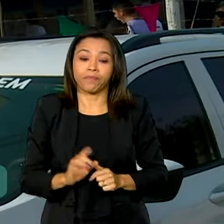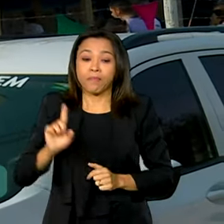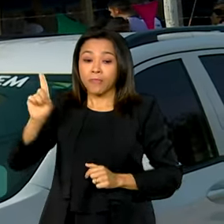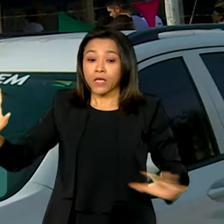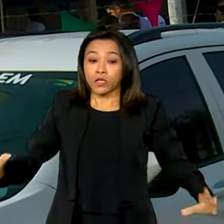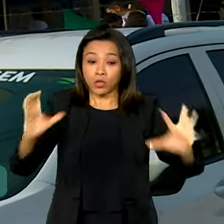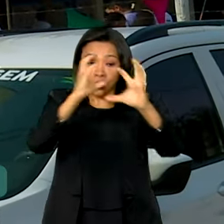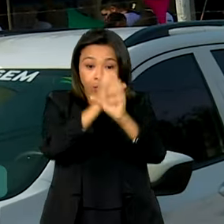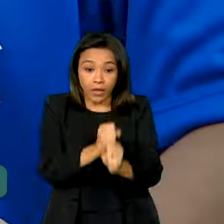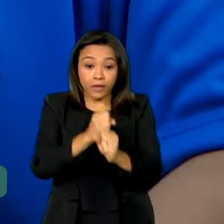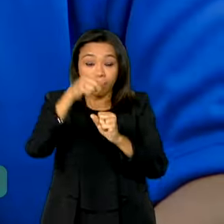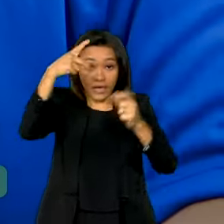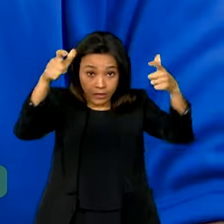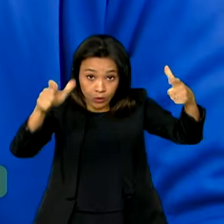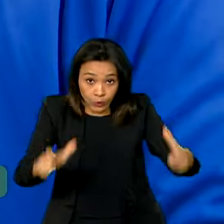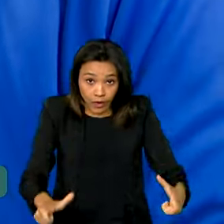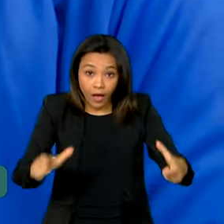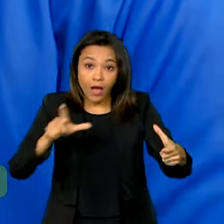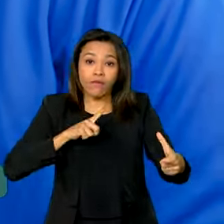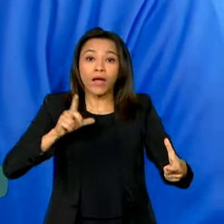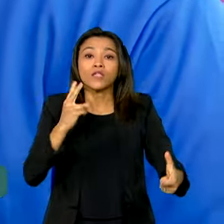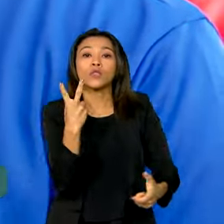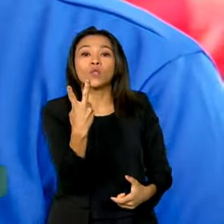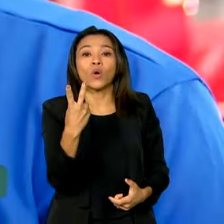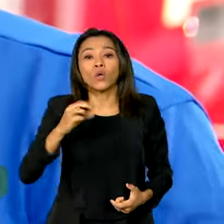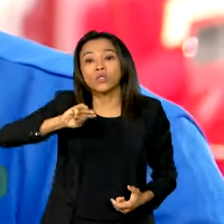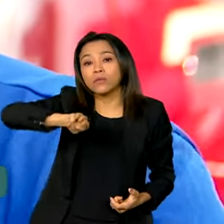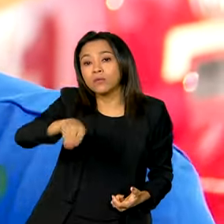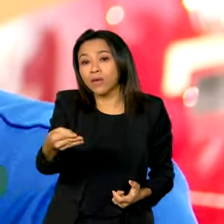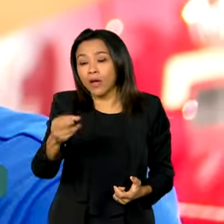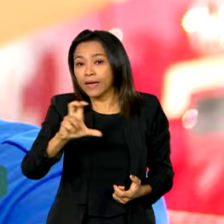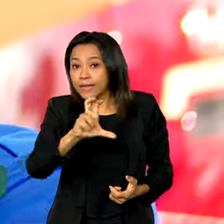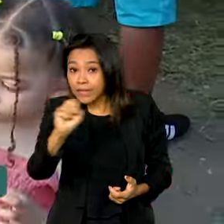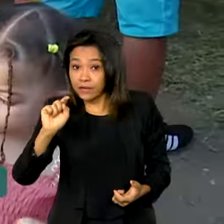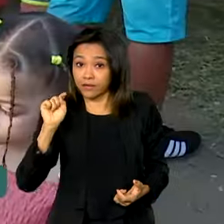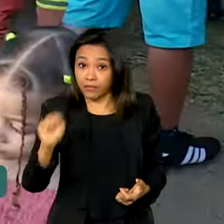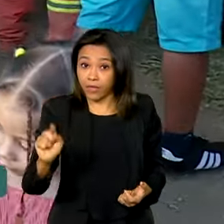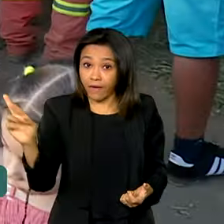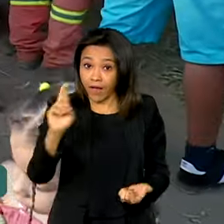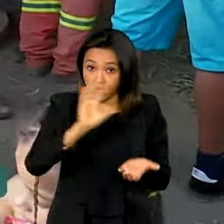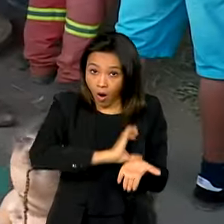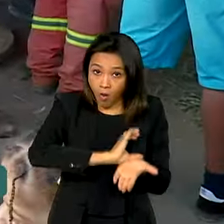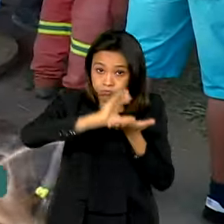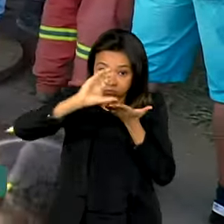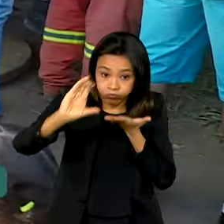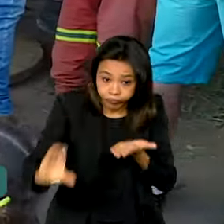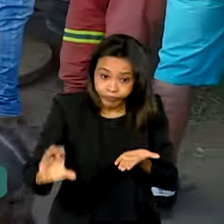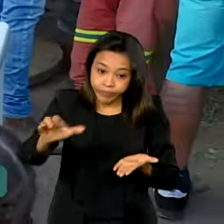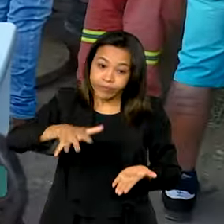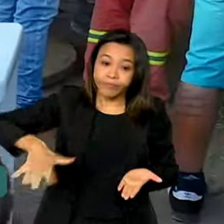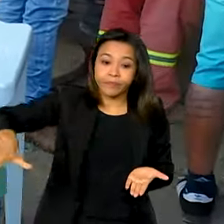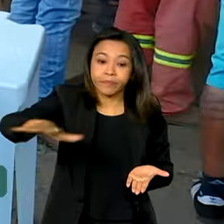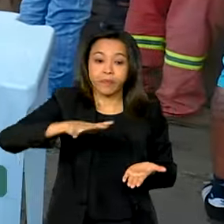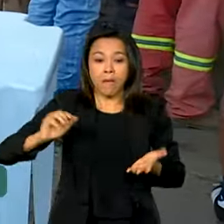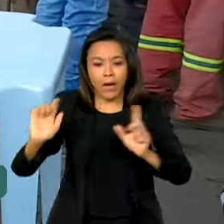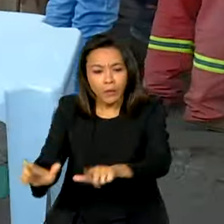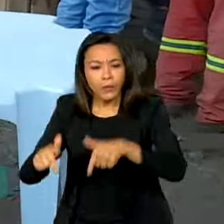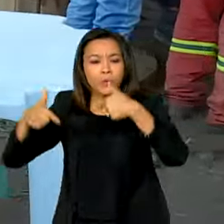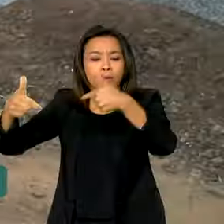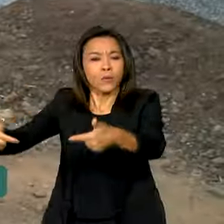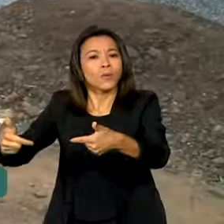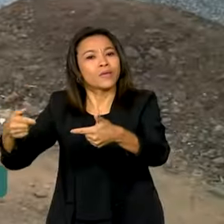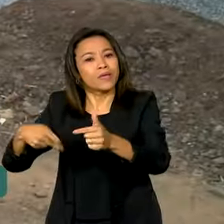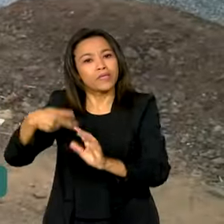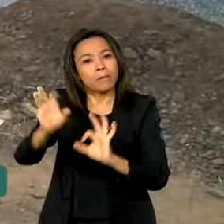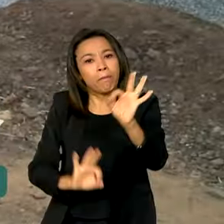assentamento vai receber um investimento de R$ 2,5 milhões para a implementação do Plano de Ação Periferia